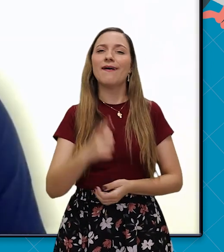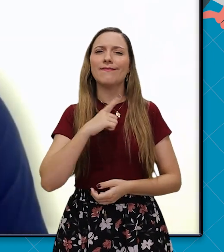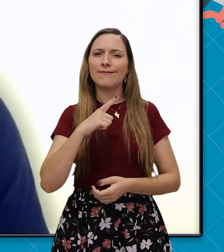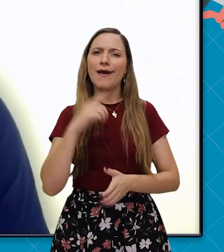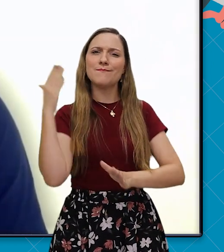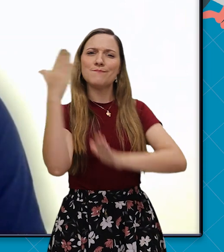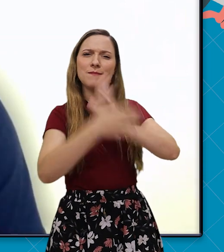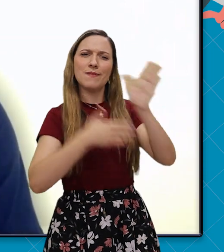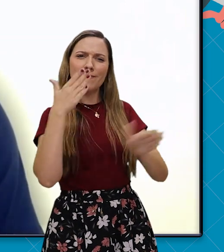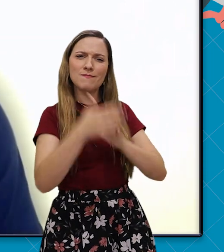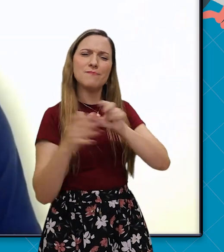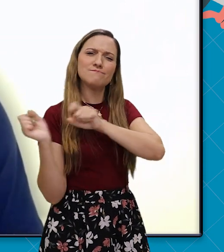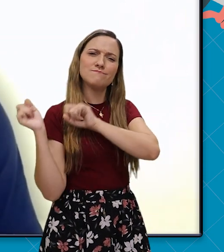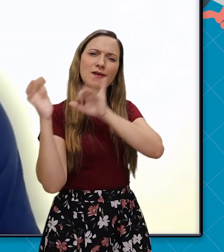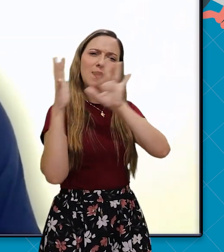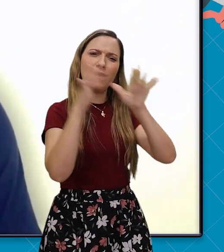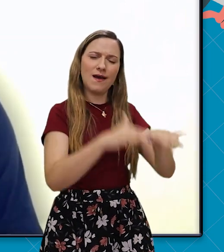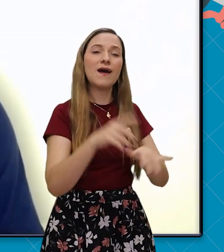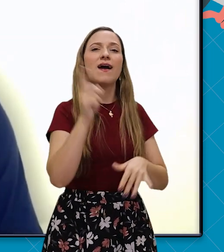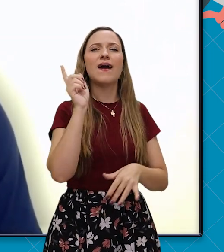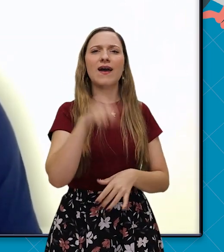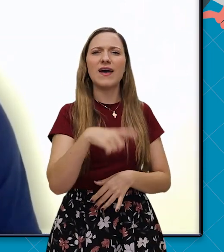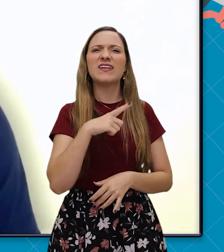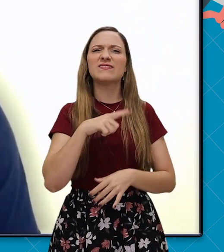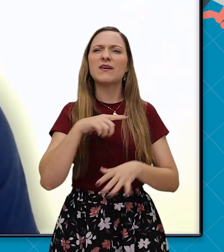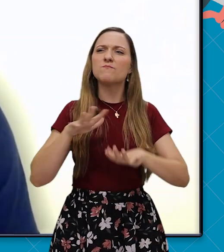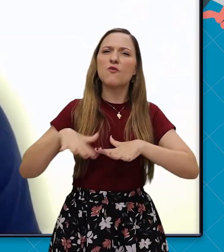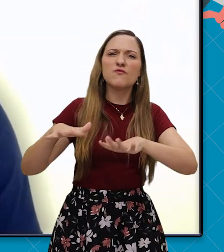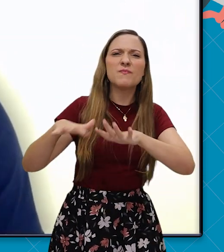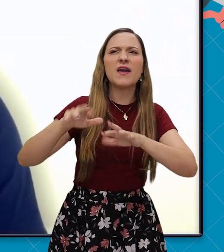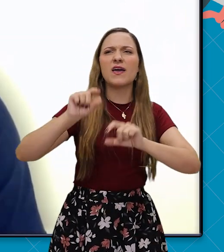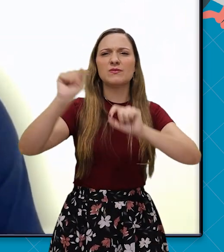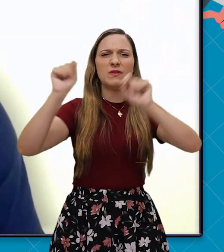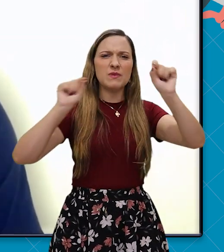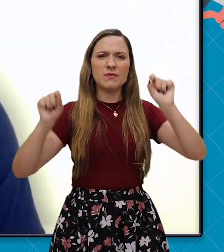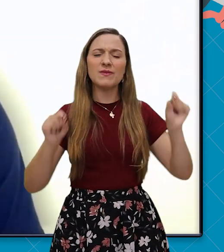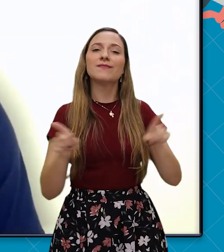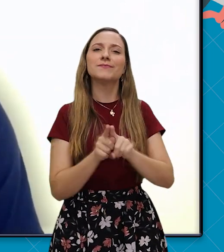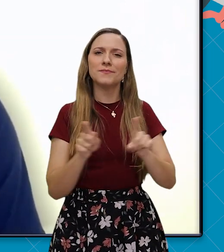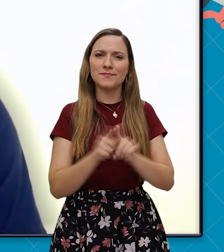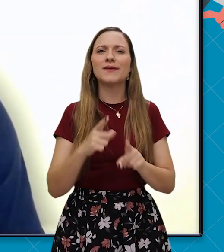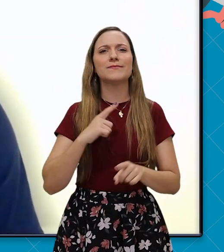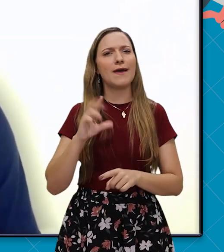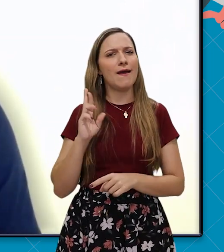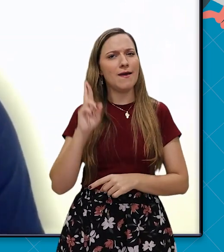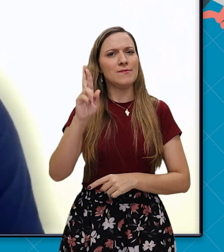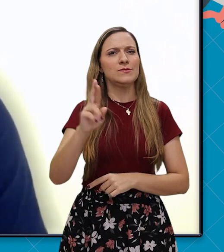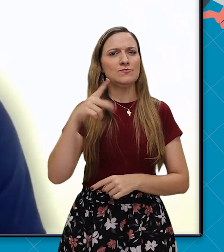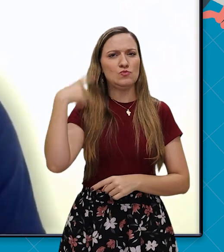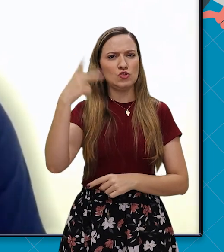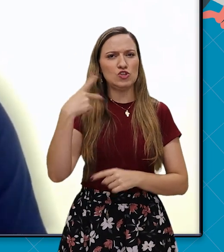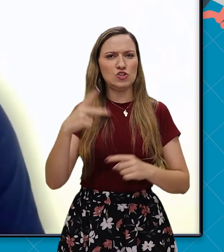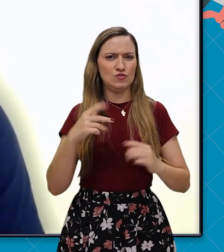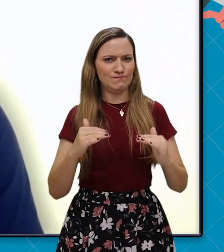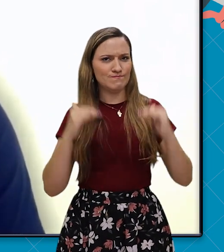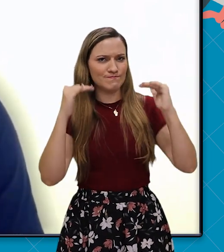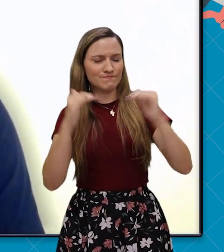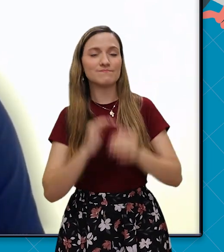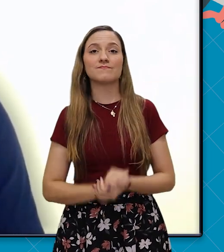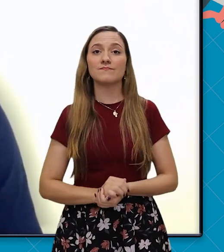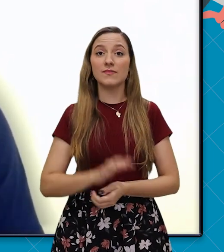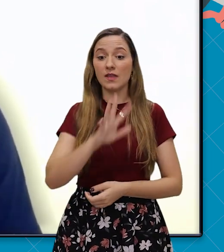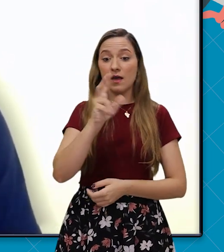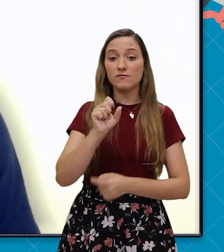Nesta conferência participaram os delegados dos movimentos independentes e grandes líderes políticos.